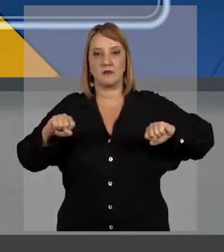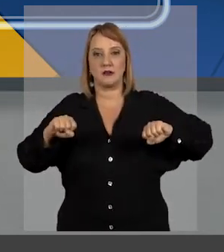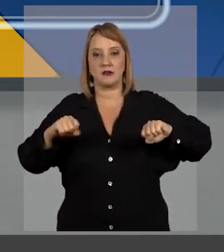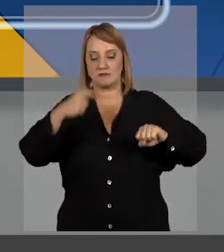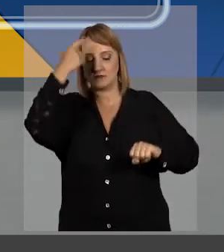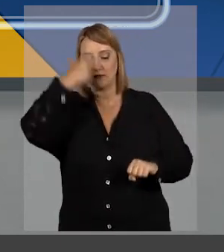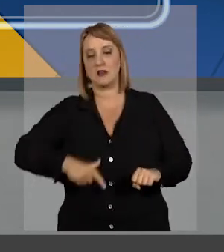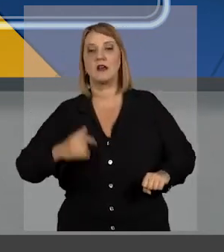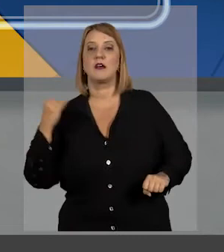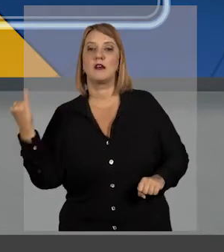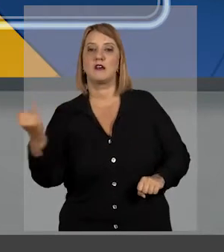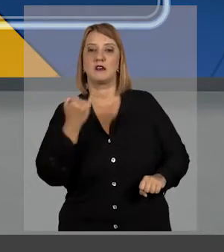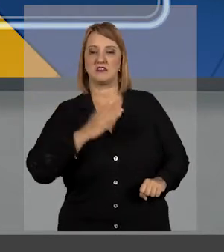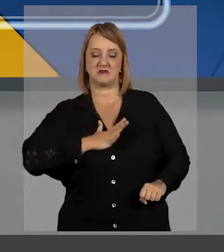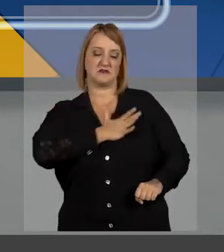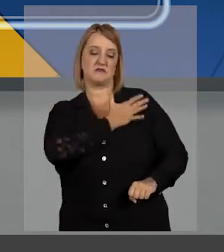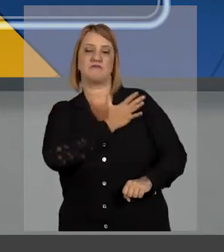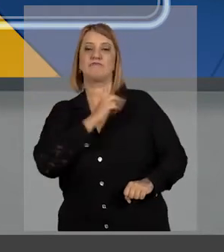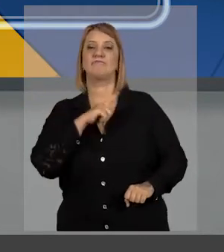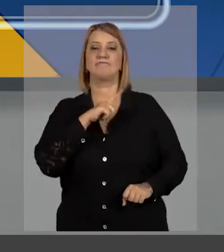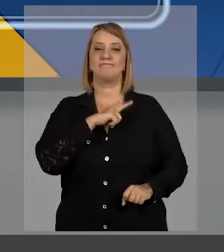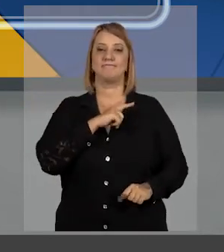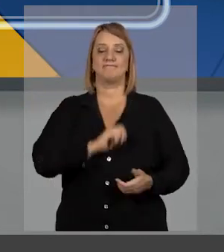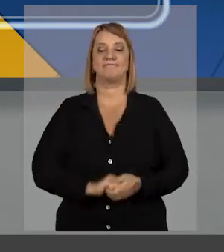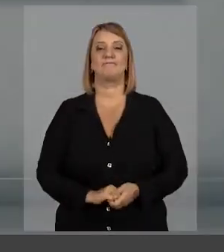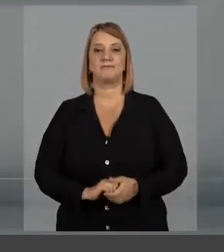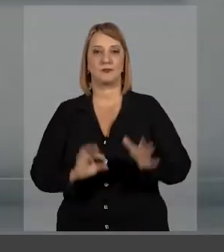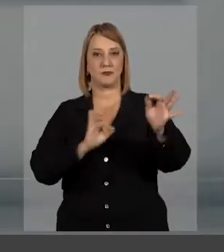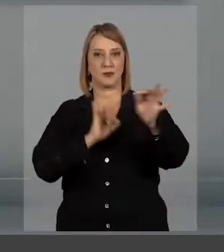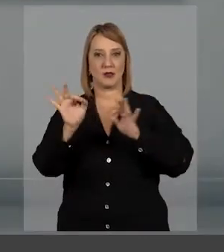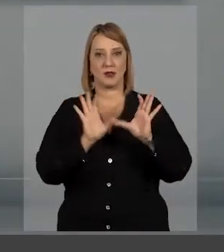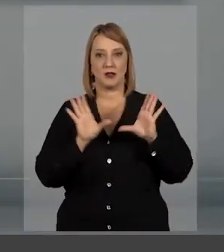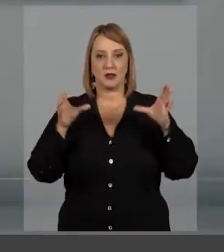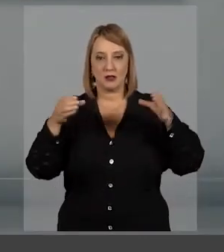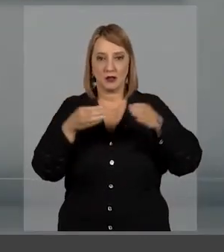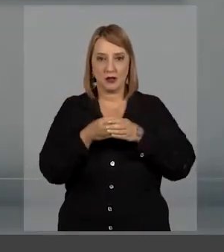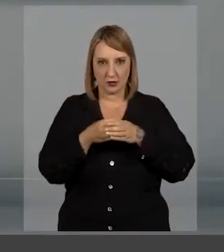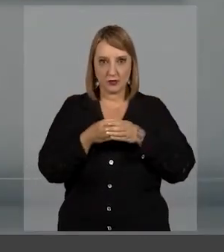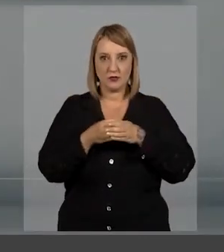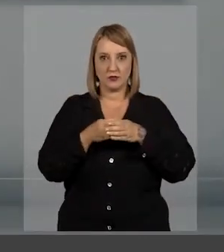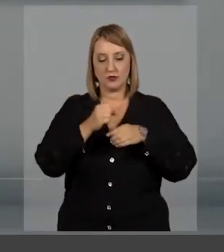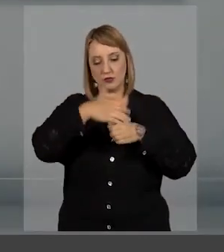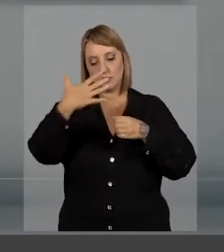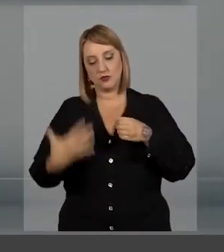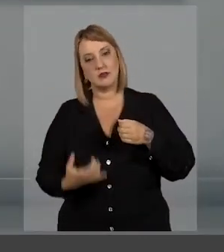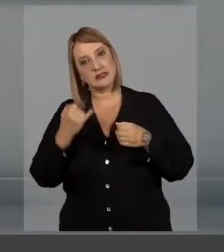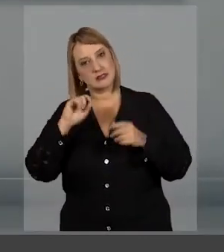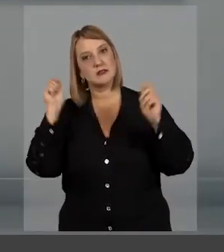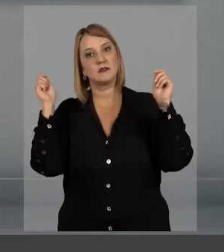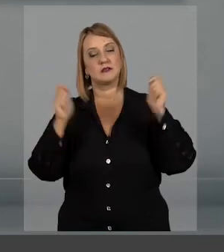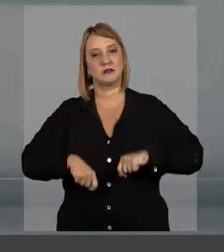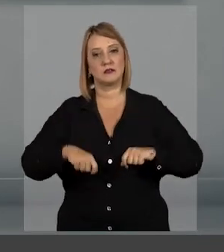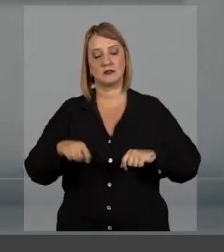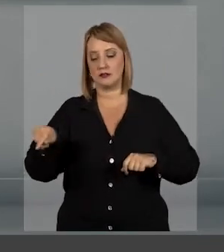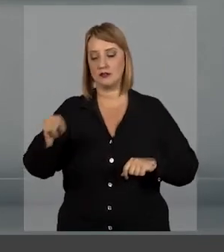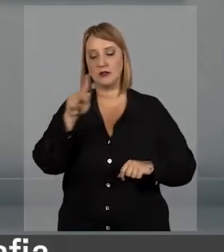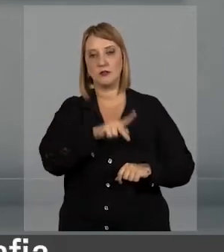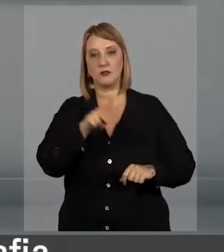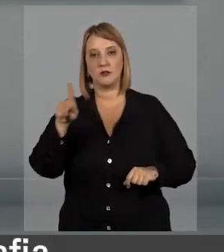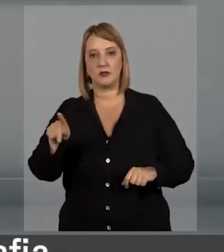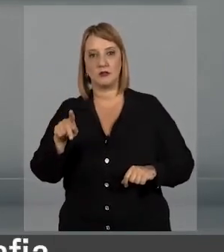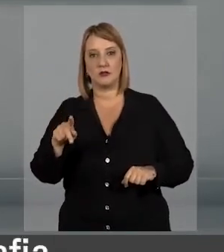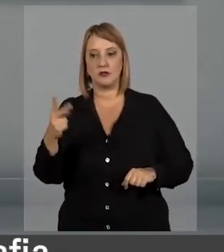rompam com atitudes e valores preconceituosos. Um planejamento coletivo curricular, se possível,